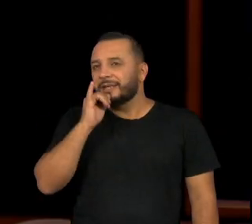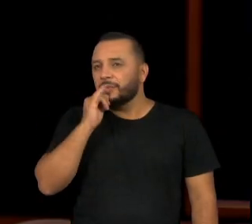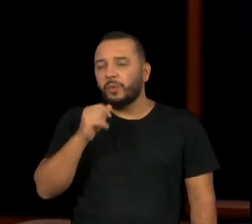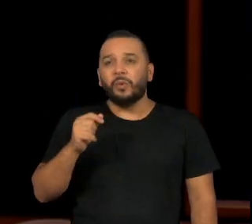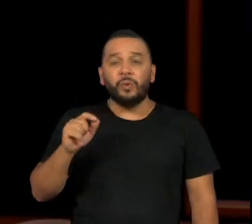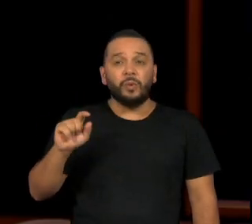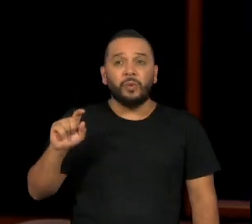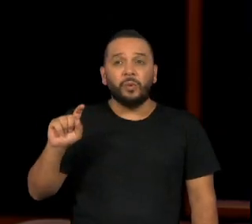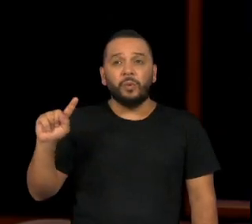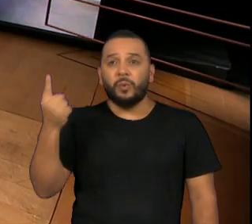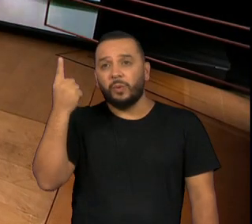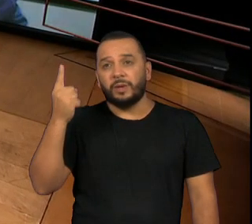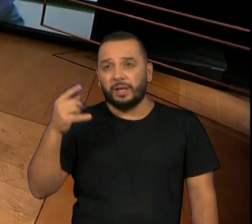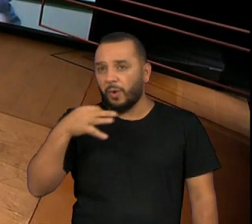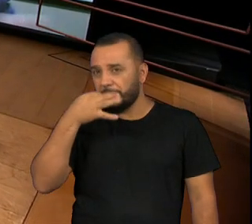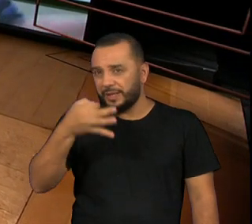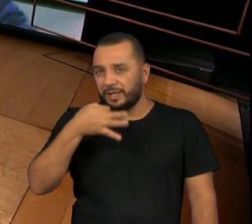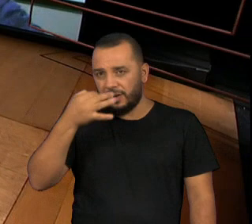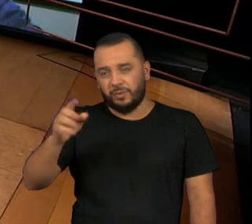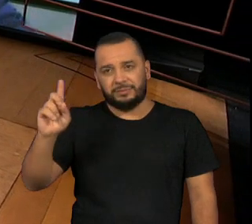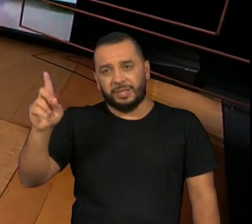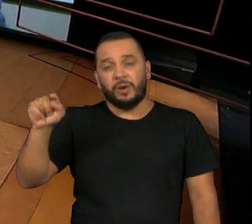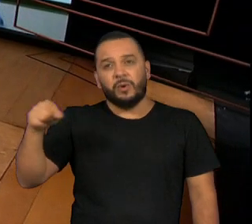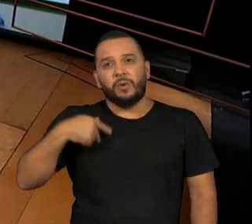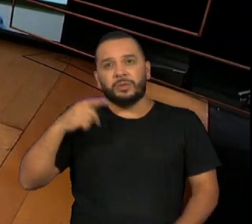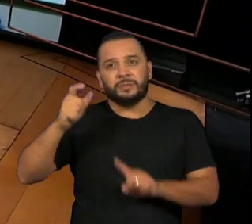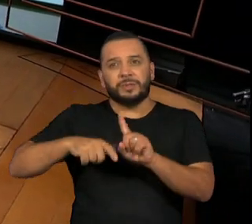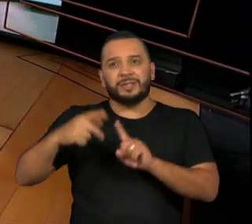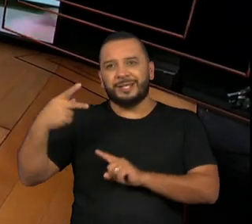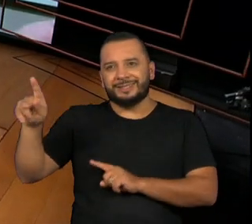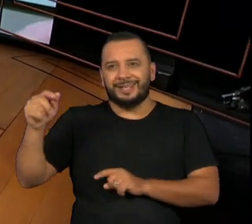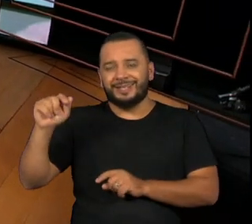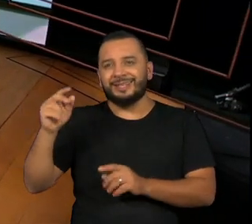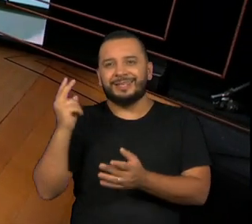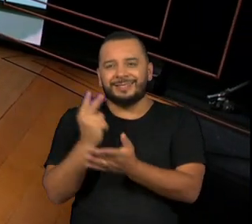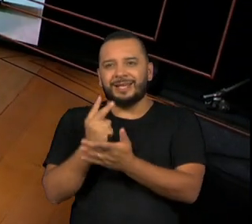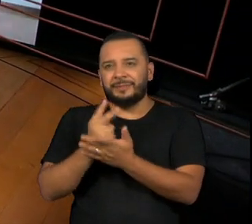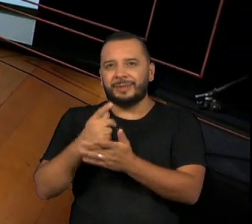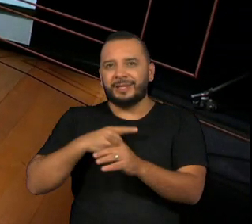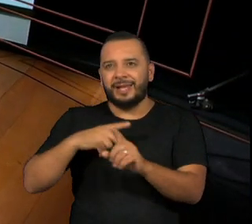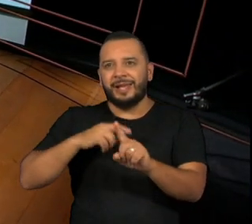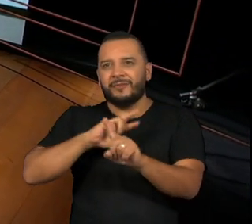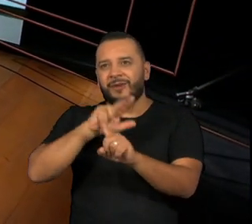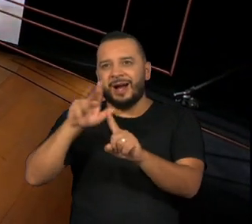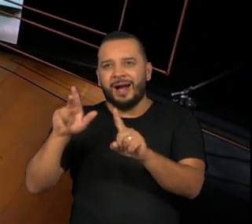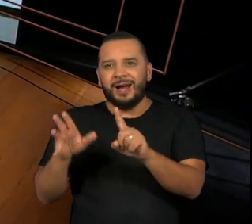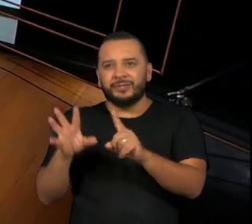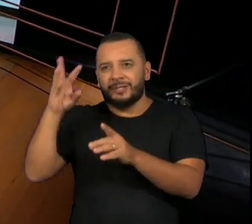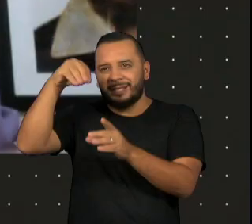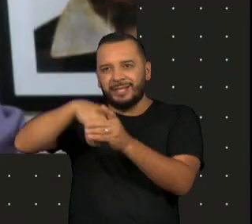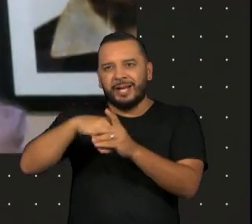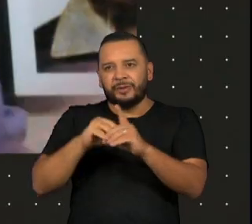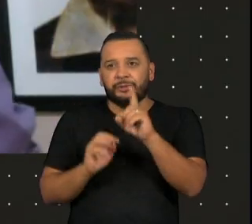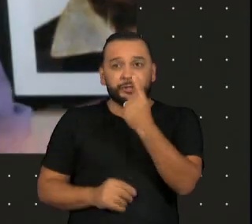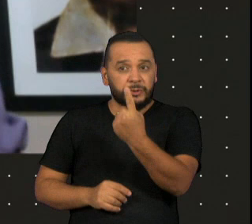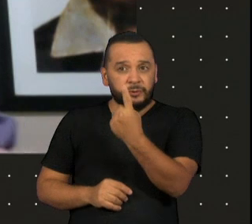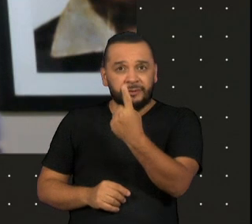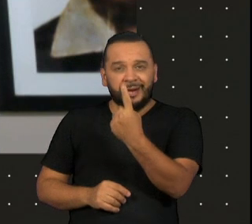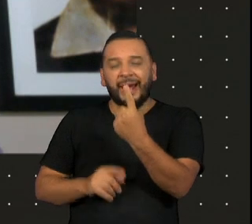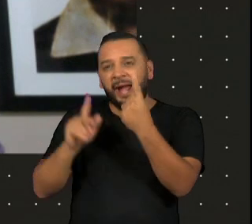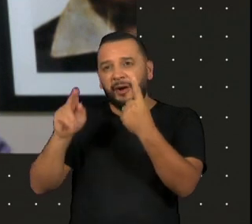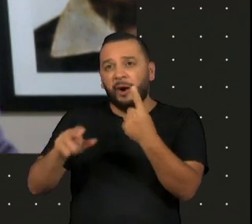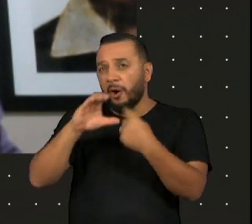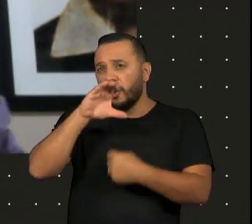né? Os personagens do Dostoiévski sempre são múltiplos e pegam sempre vários aspectos, é quase que um cubismo